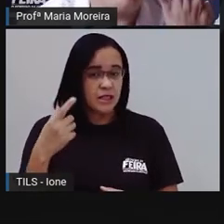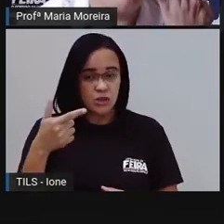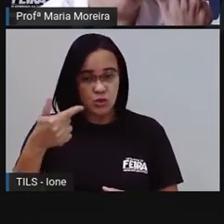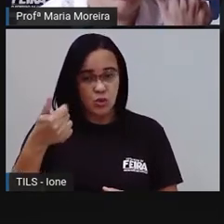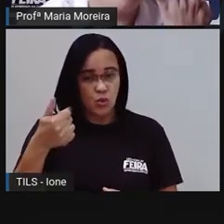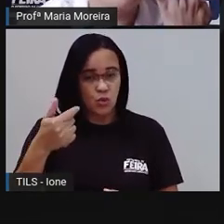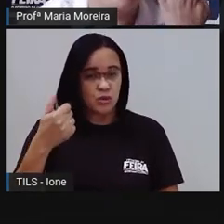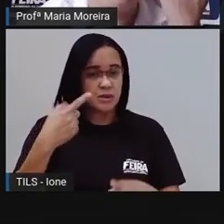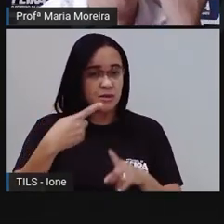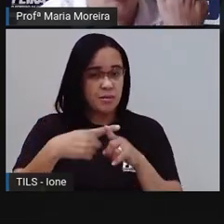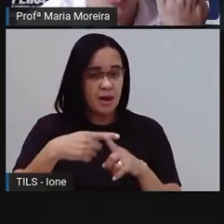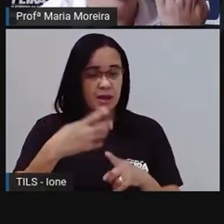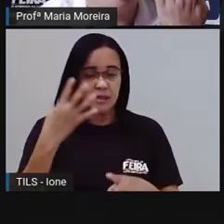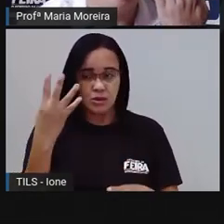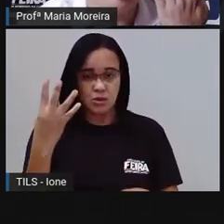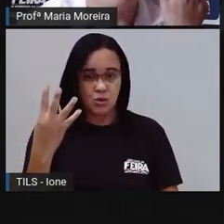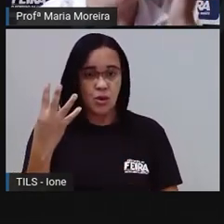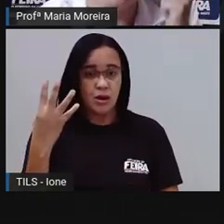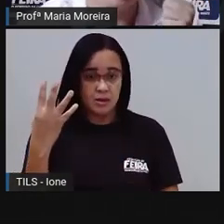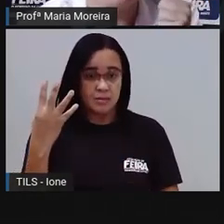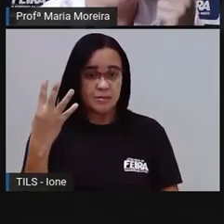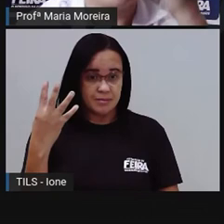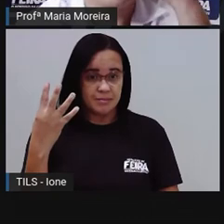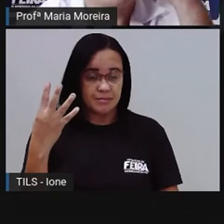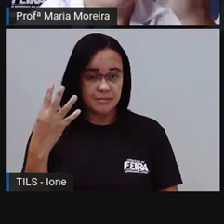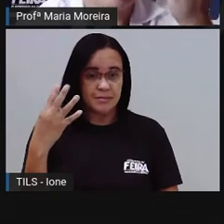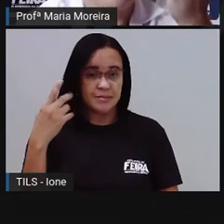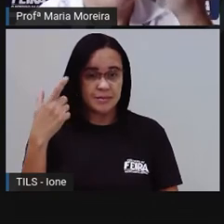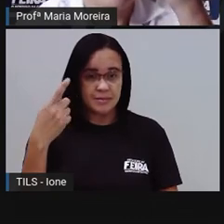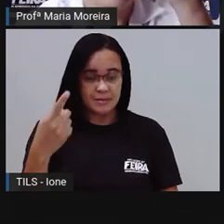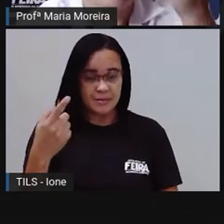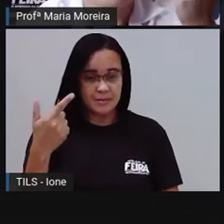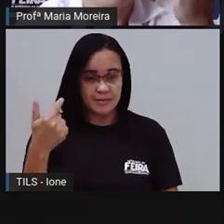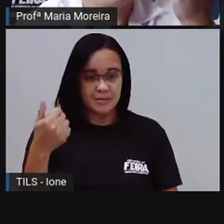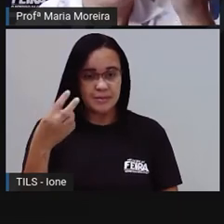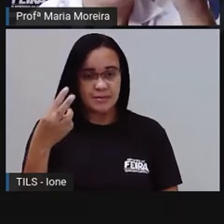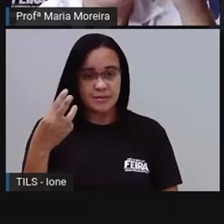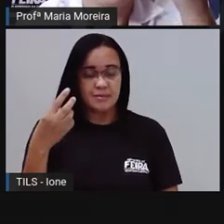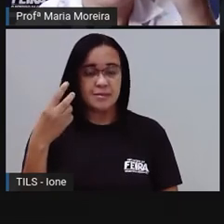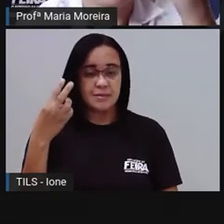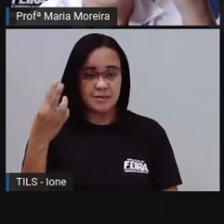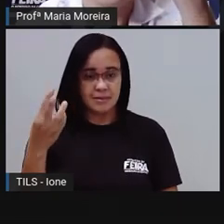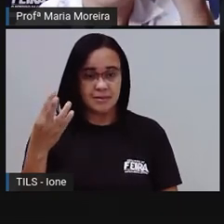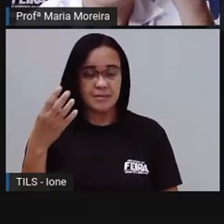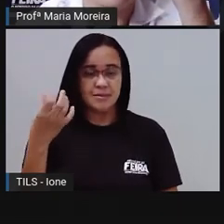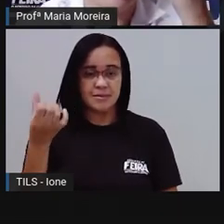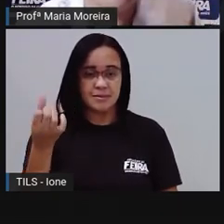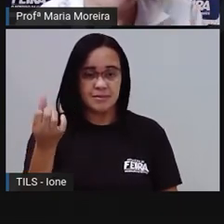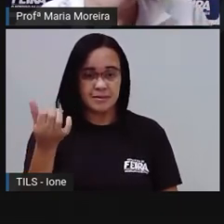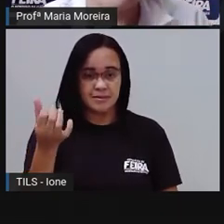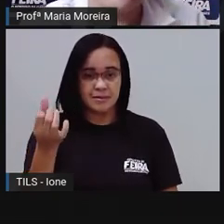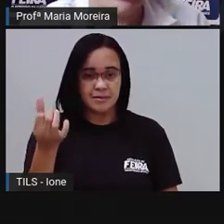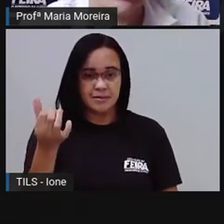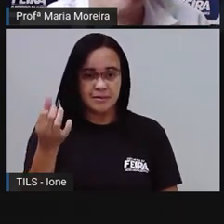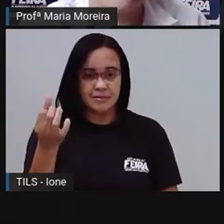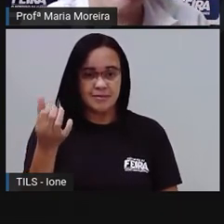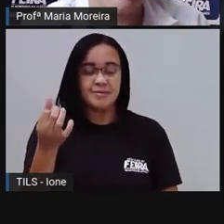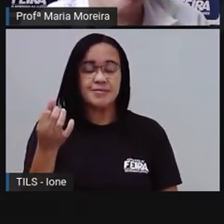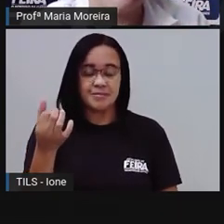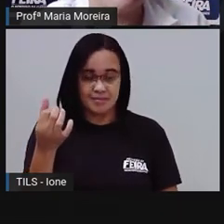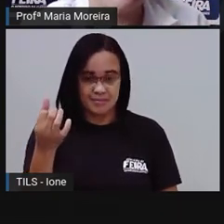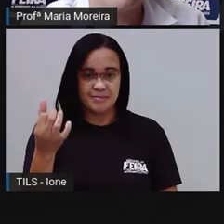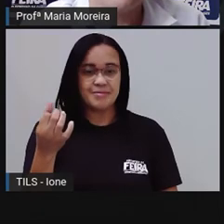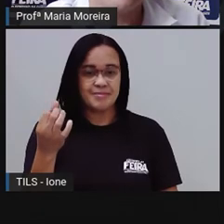Então, eu somei mais quatro, né? Isso, doze. Treze, quatorze, quinze, dezesseis. Seis,